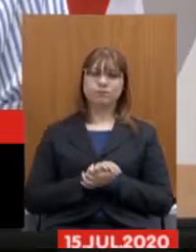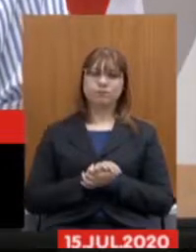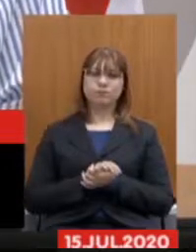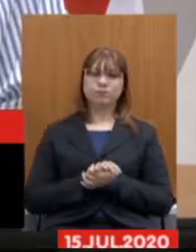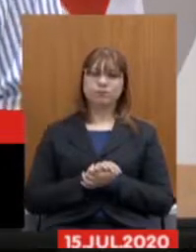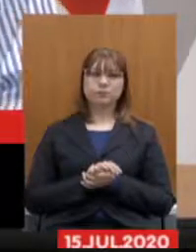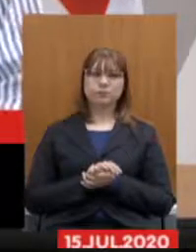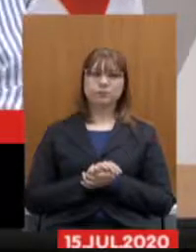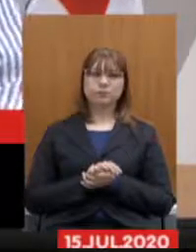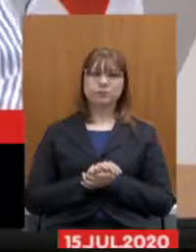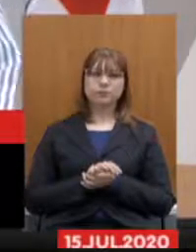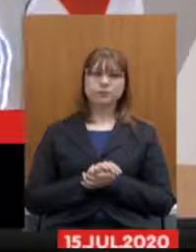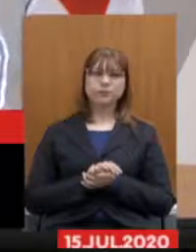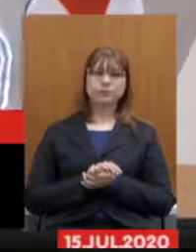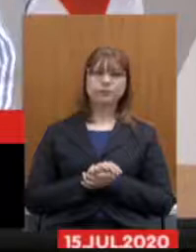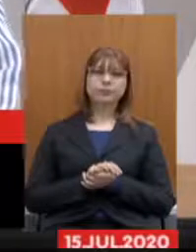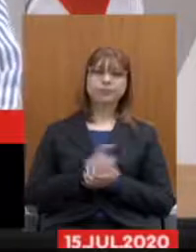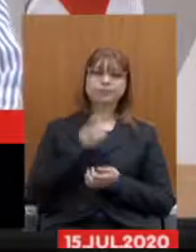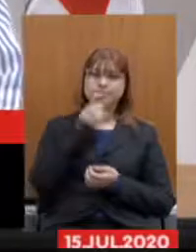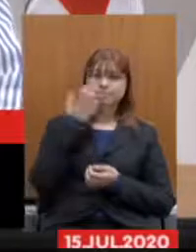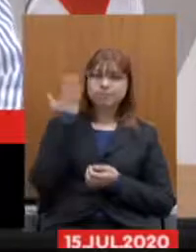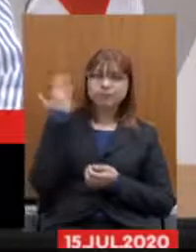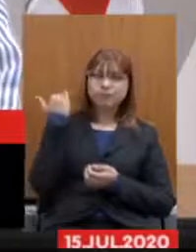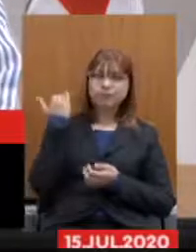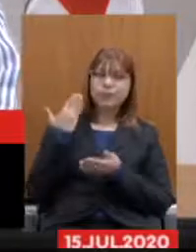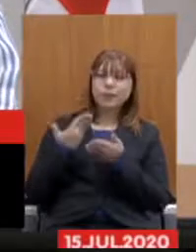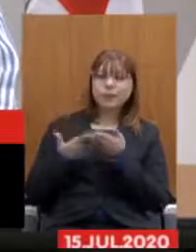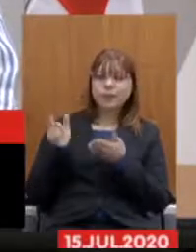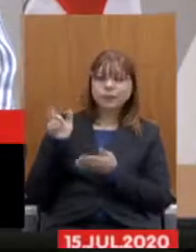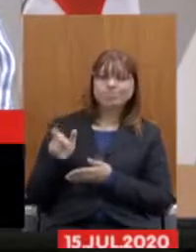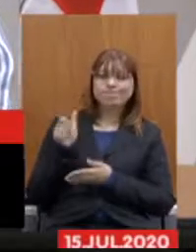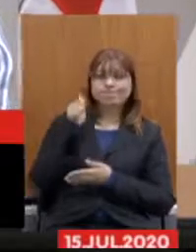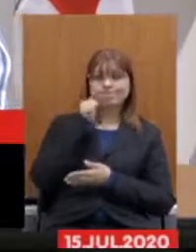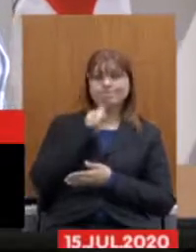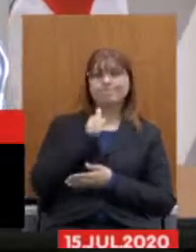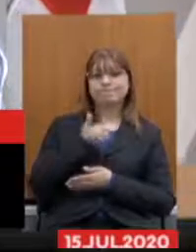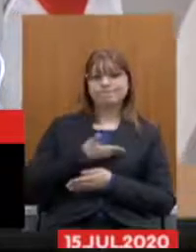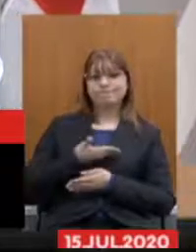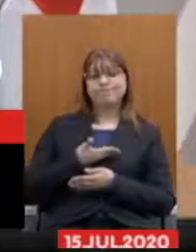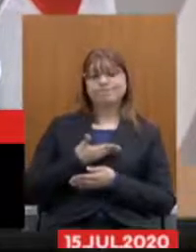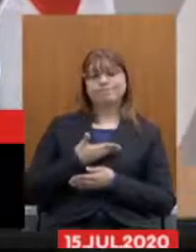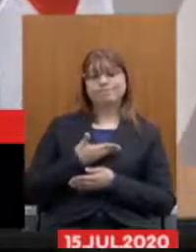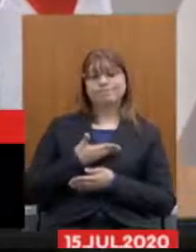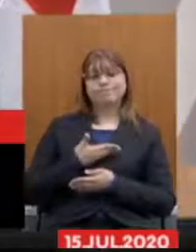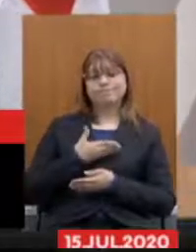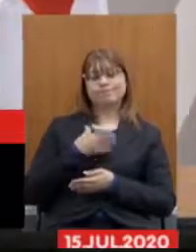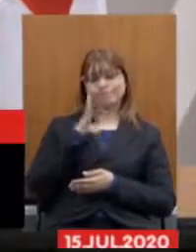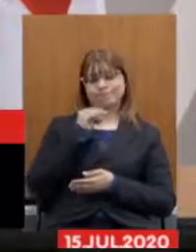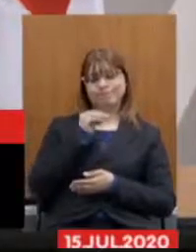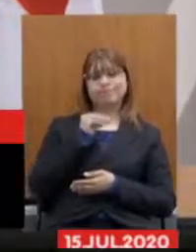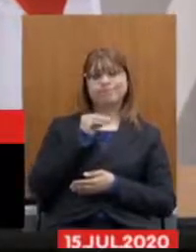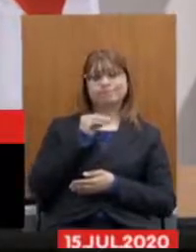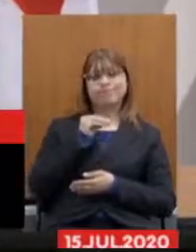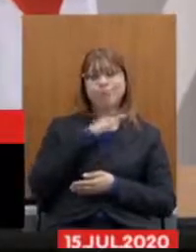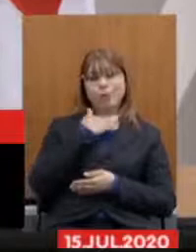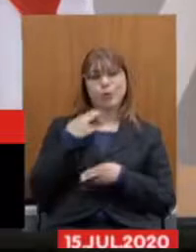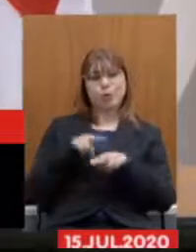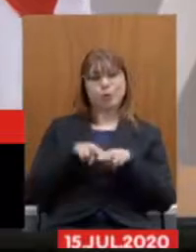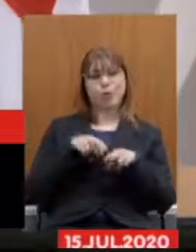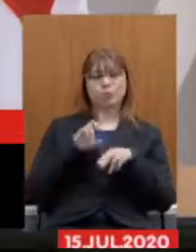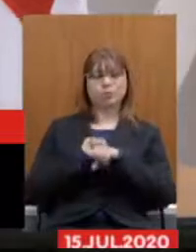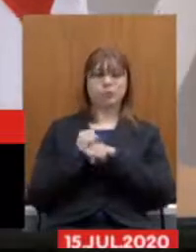e recentemente perdemos lá uma companheira que foi a obra com a Covid-19